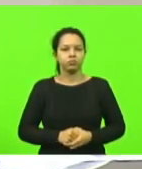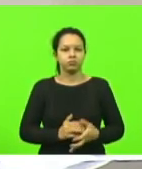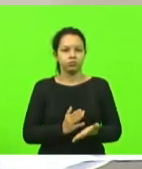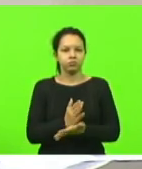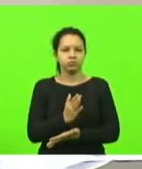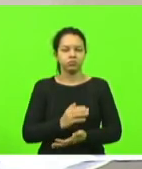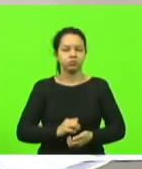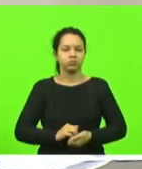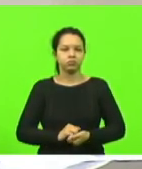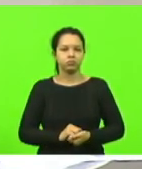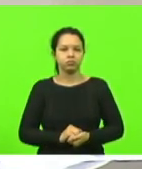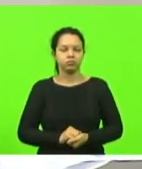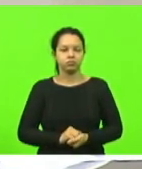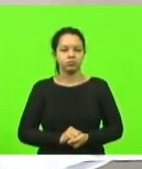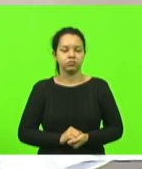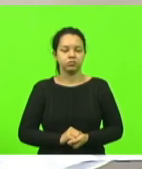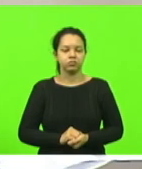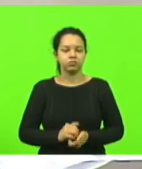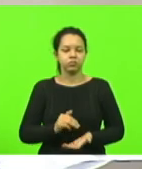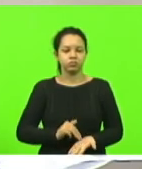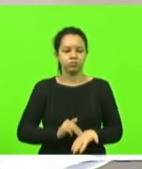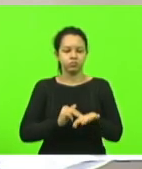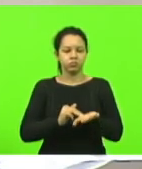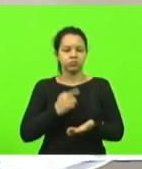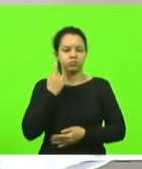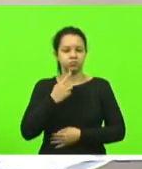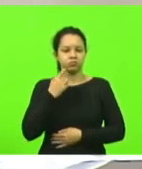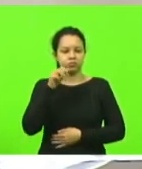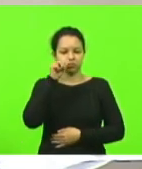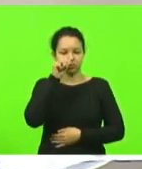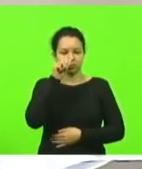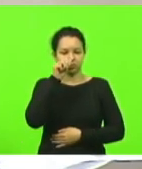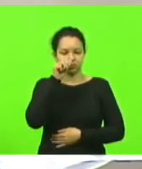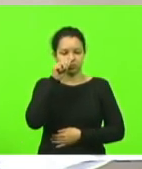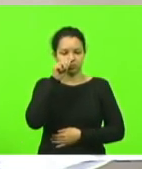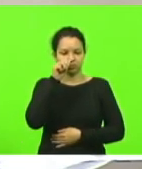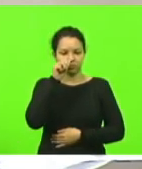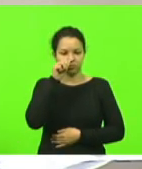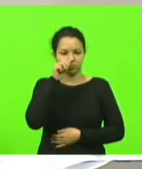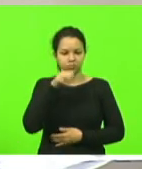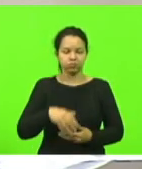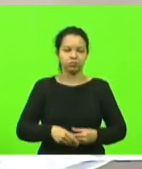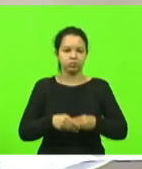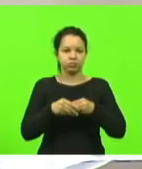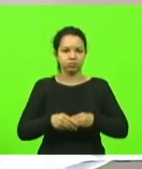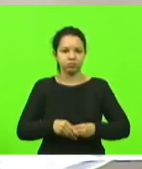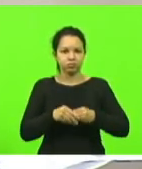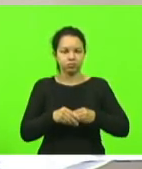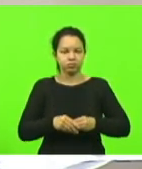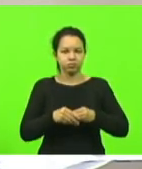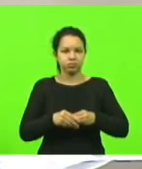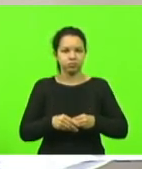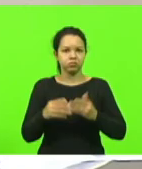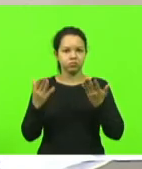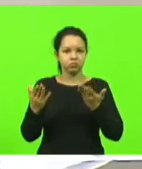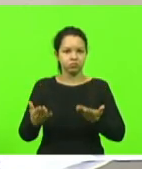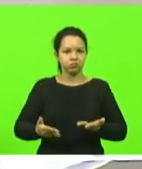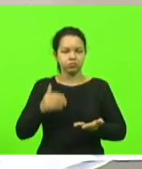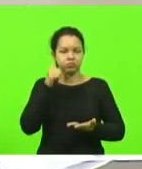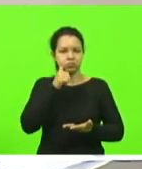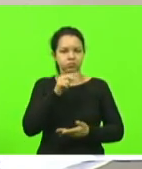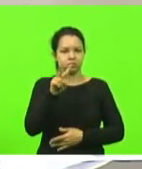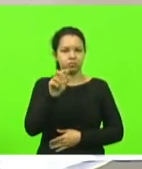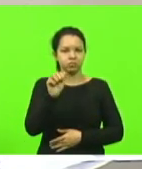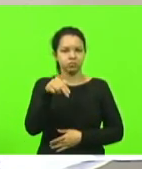Aprovado. Moção, deputado João Amin, cumprimentando a senhora Vanessa